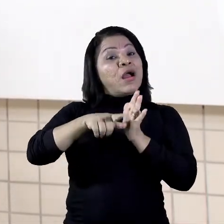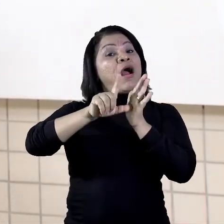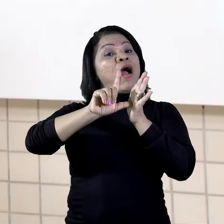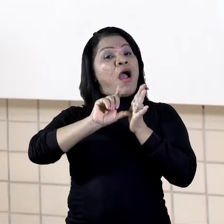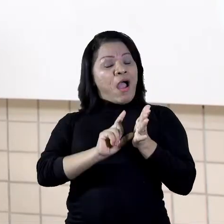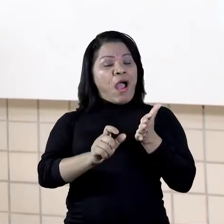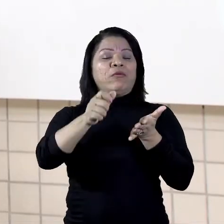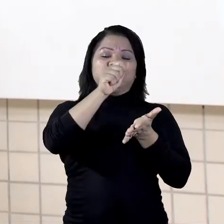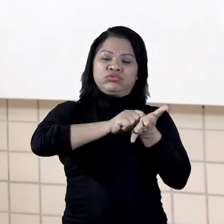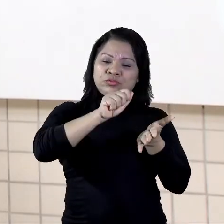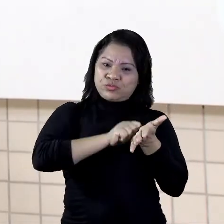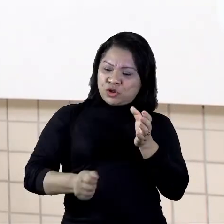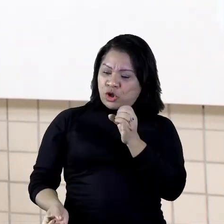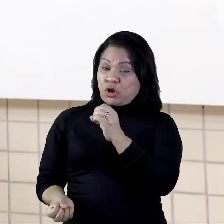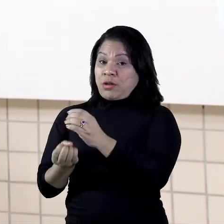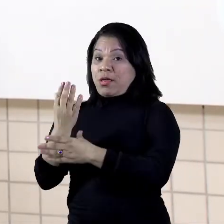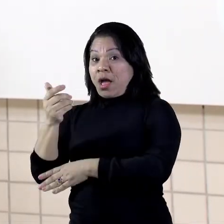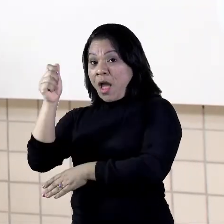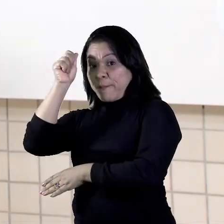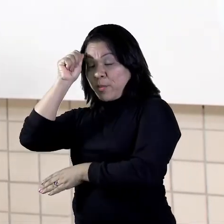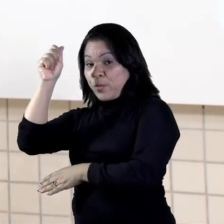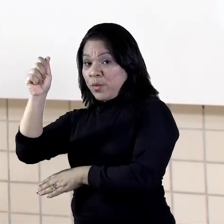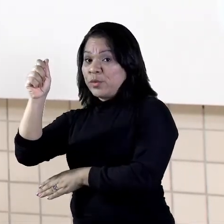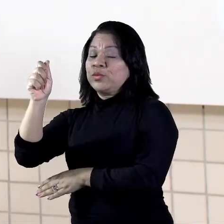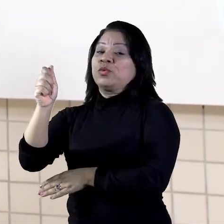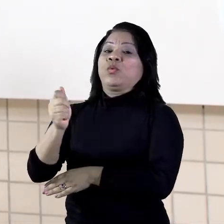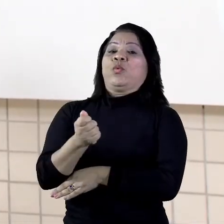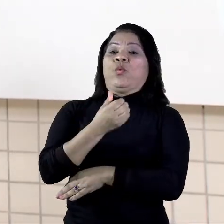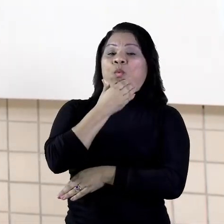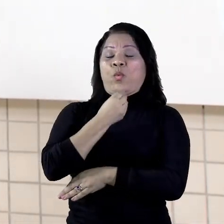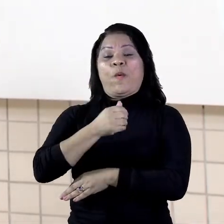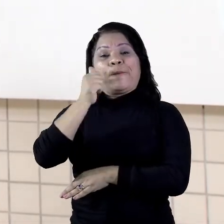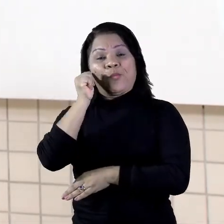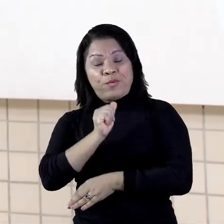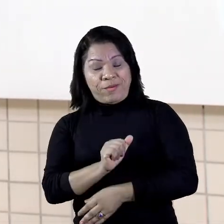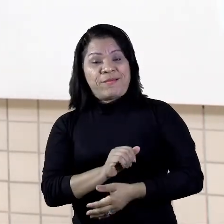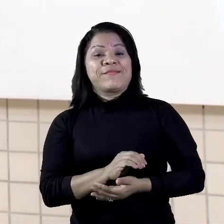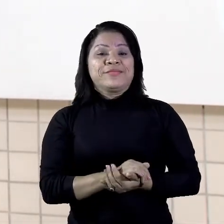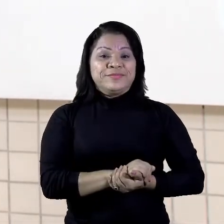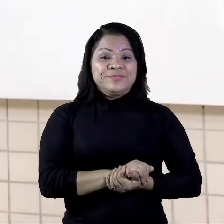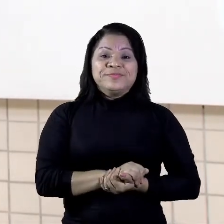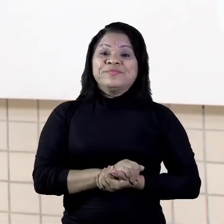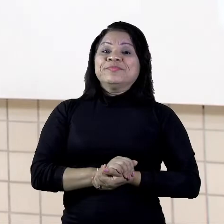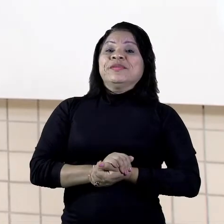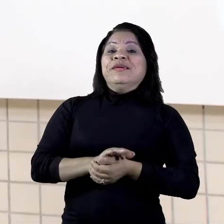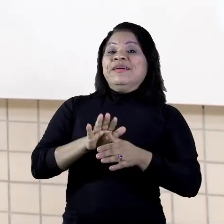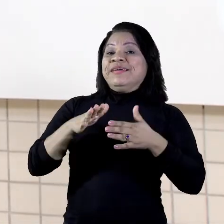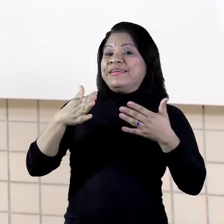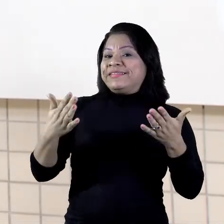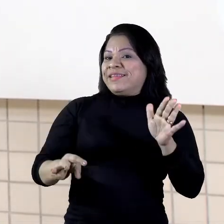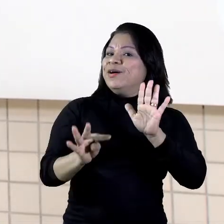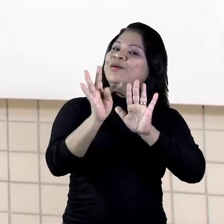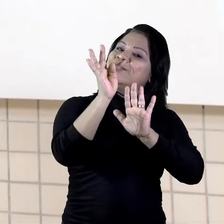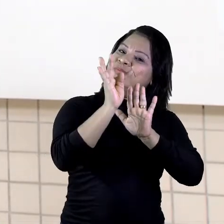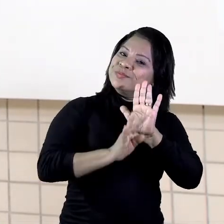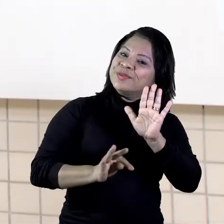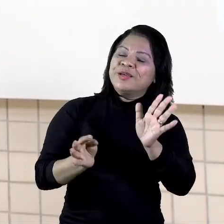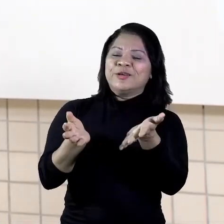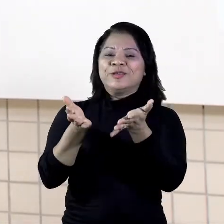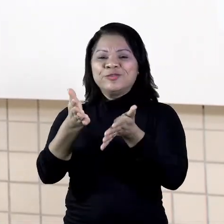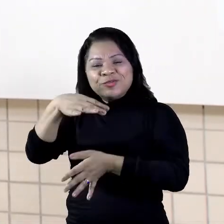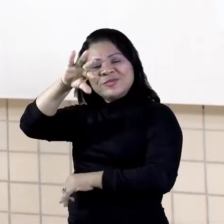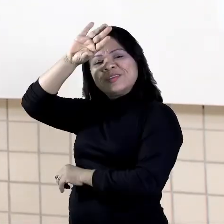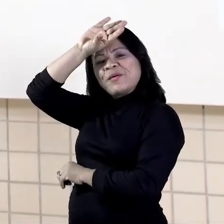criado por um autor ou uma autora. E aquilo ali se chama um texto dramático,